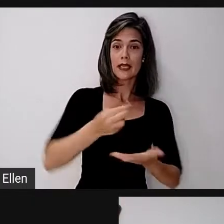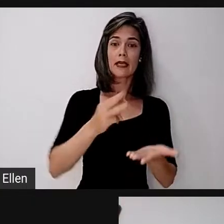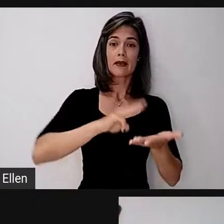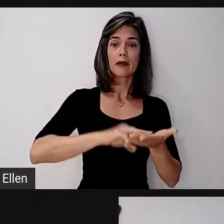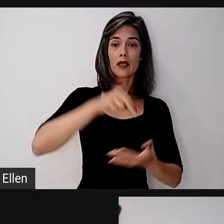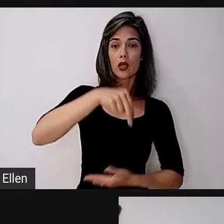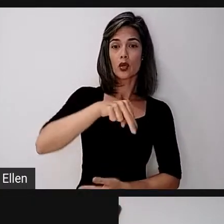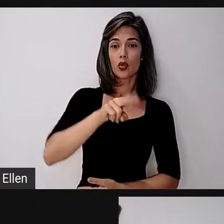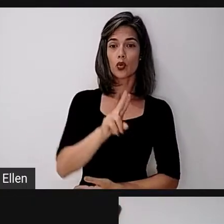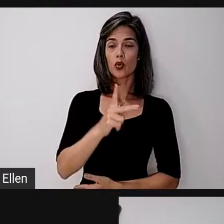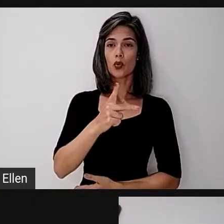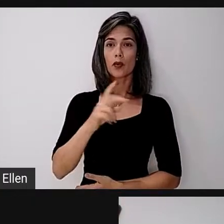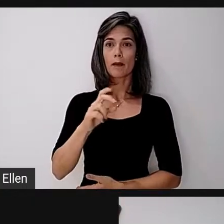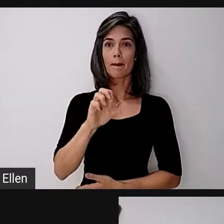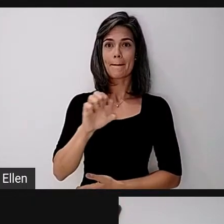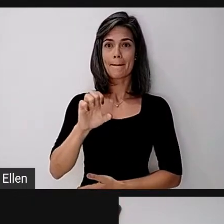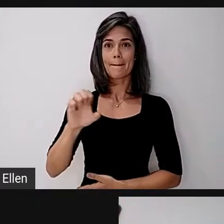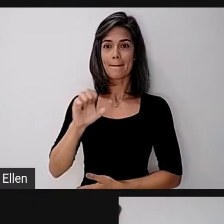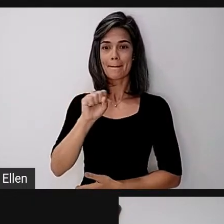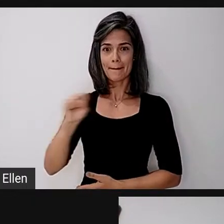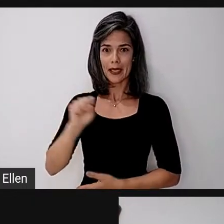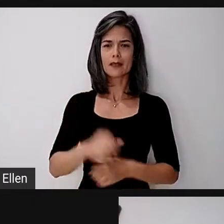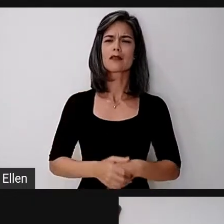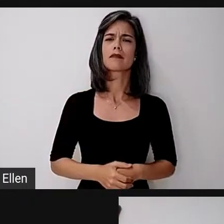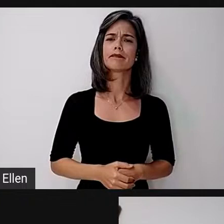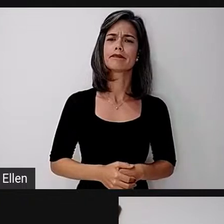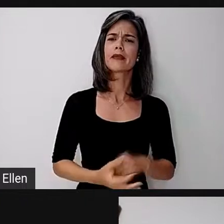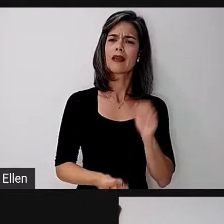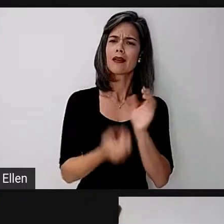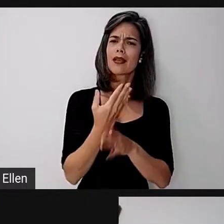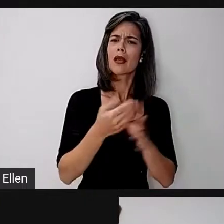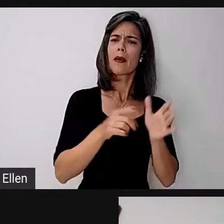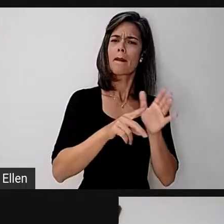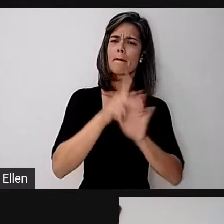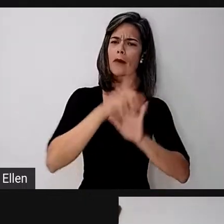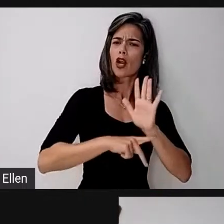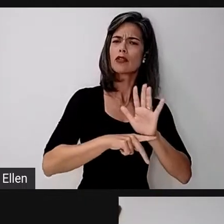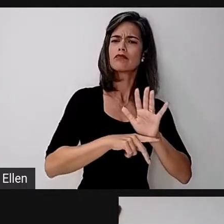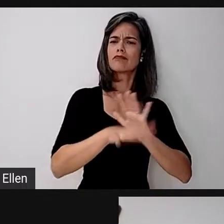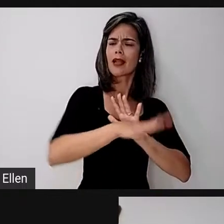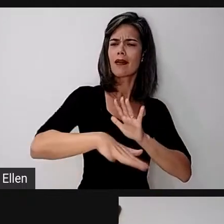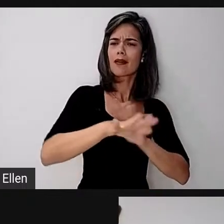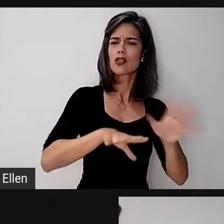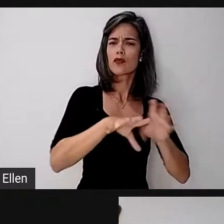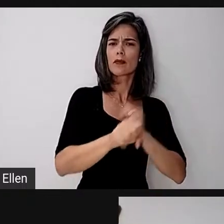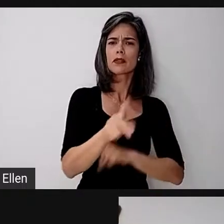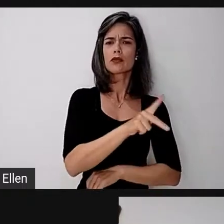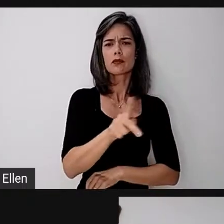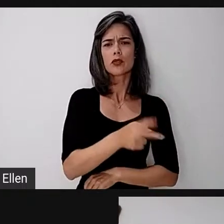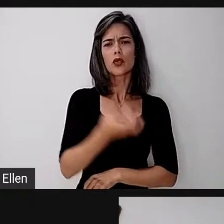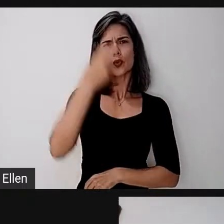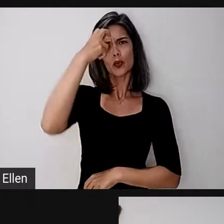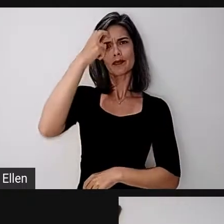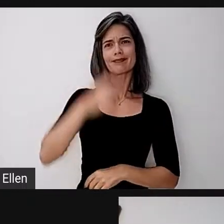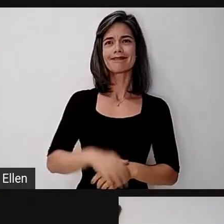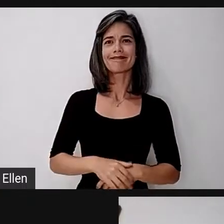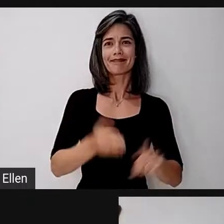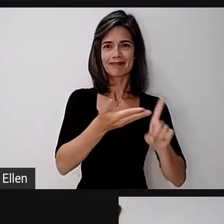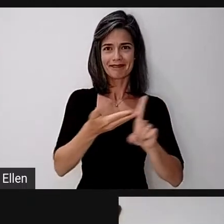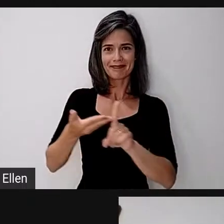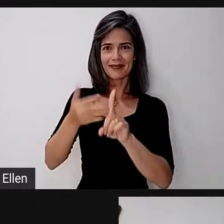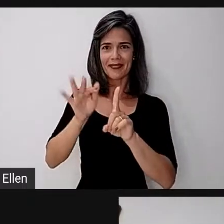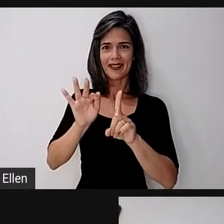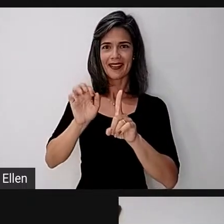o FSB. Desenvolve projetos nas áreas de formação de professores e culturas. Passo a palavra a Fernanda. Muito